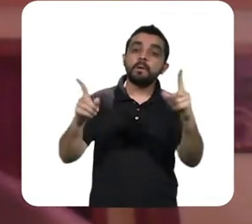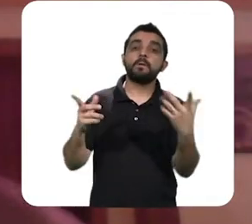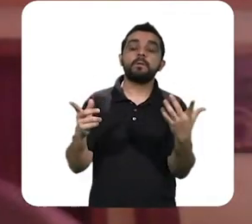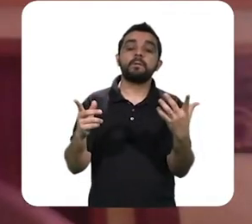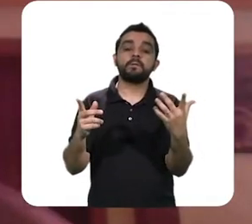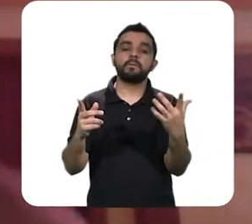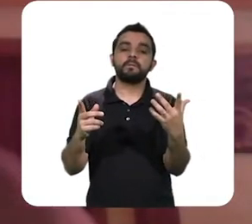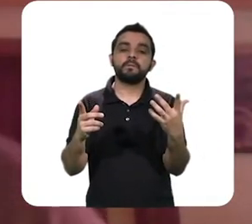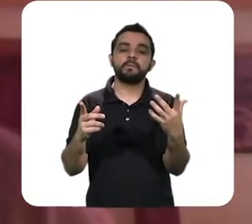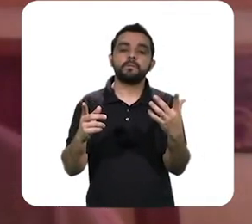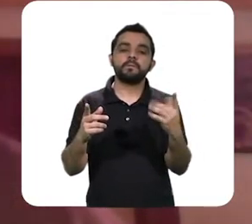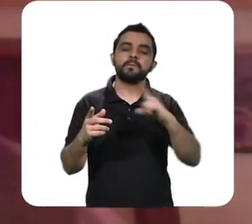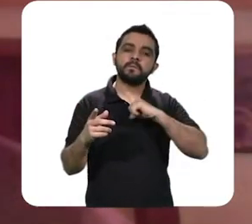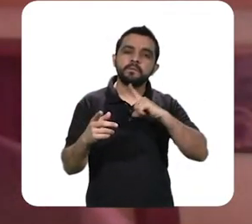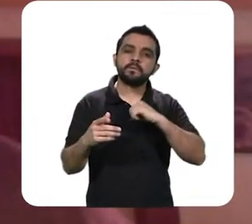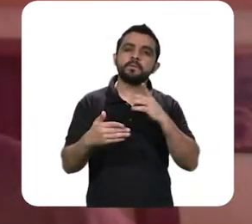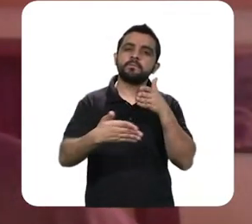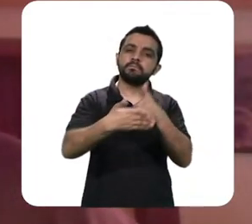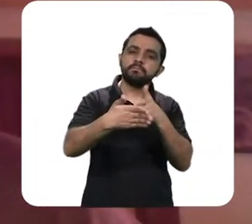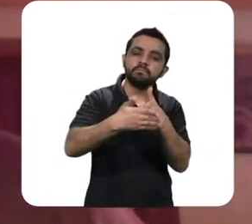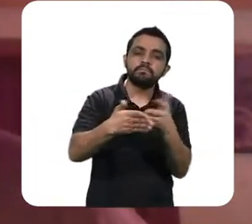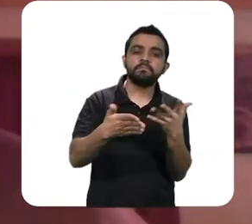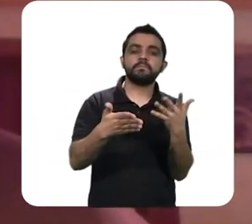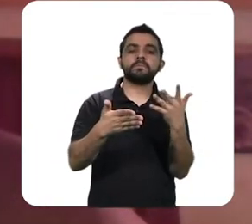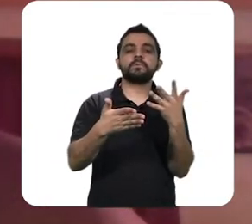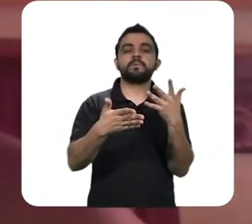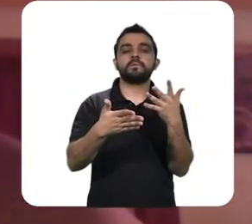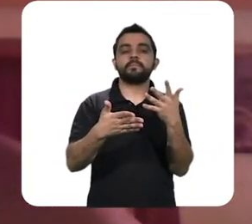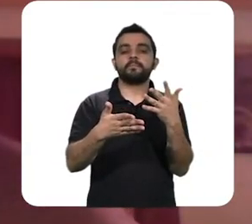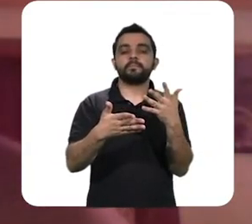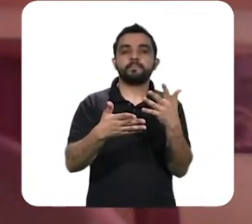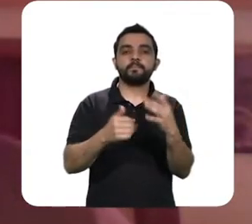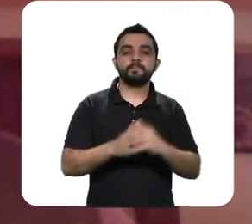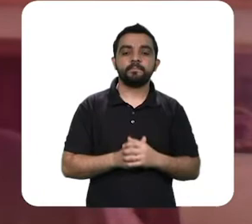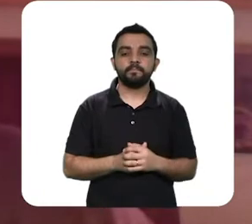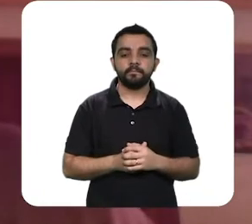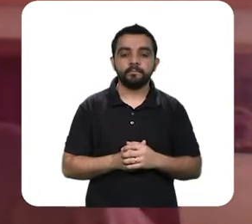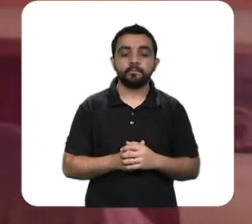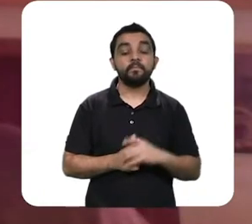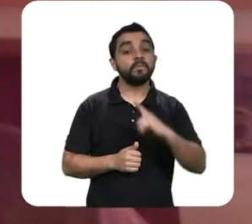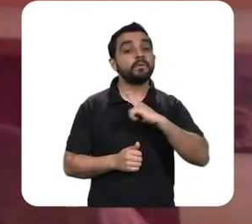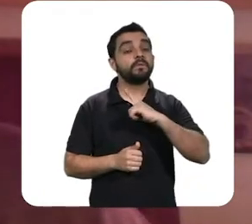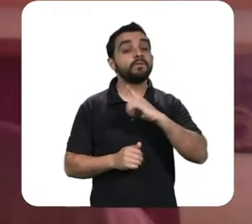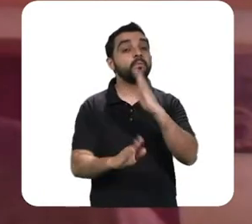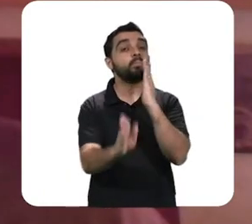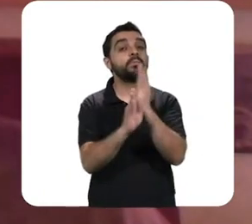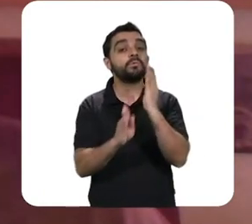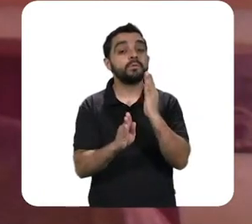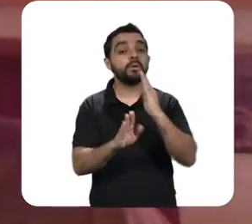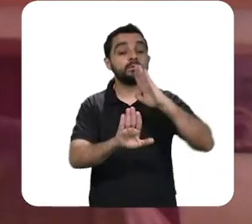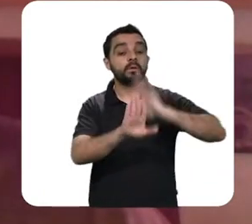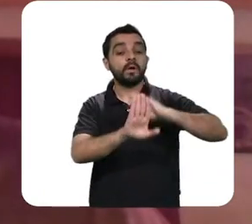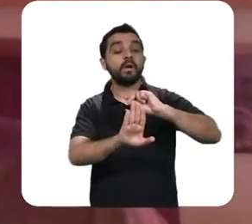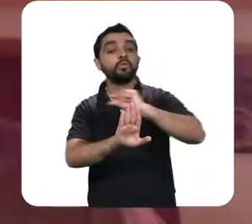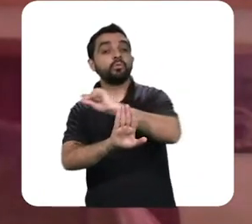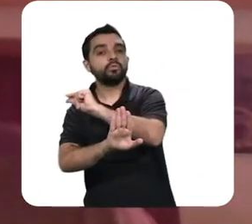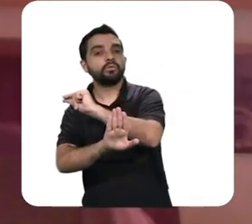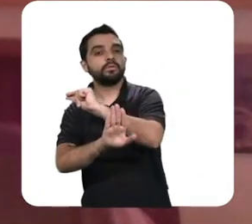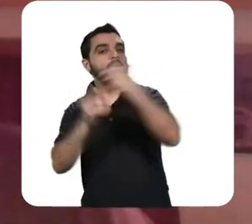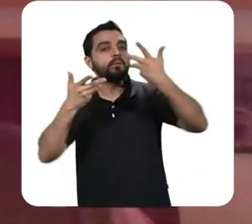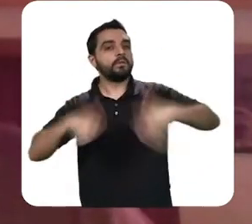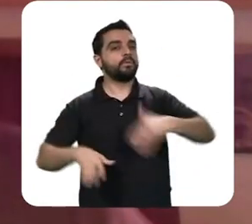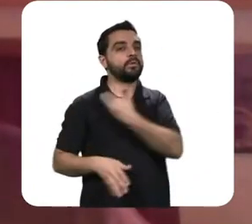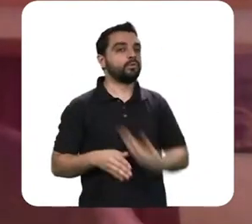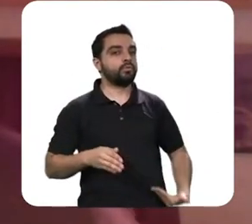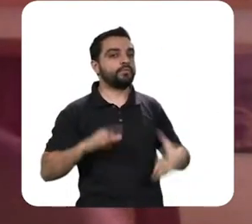ainda assim, havia muita resistência, que eu reputo como resistência ideológica à intervenção do